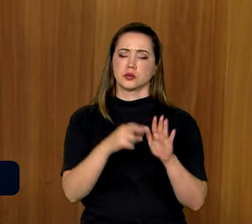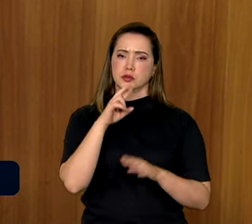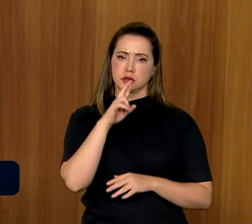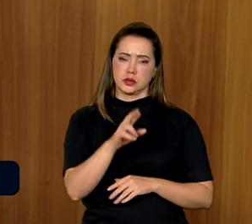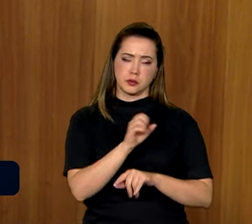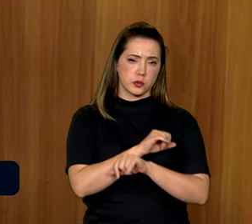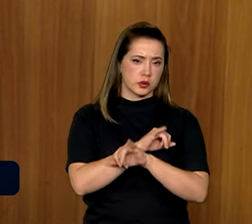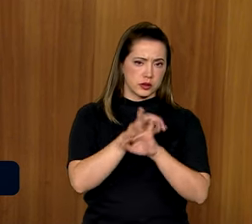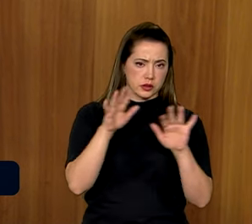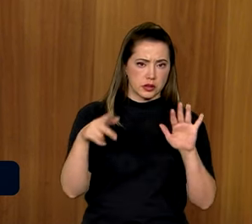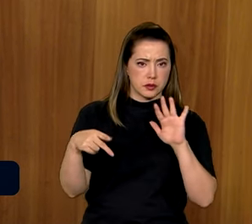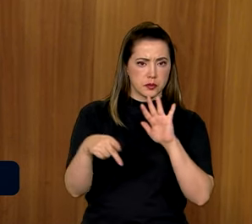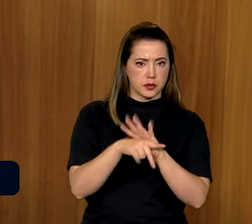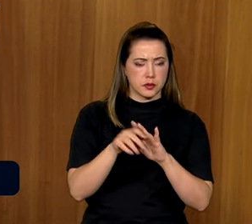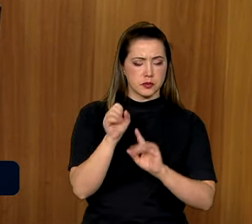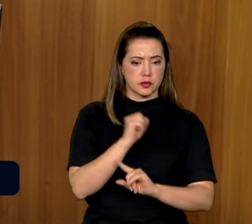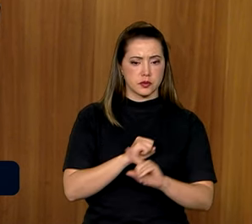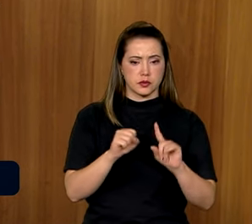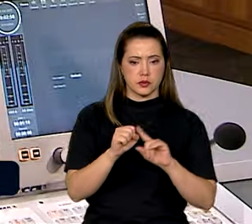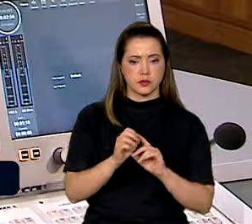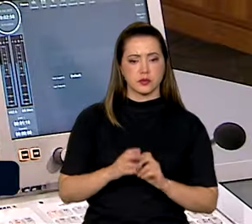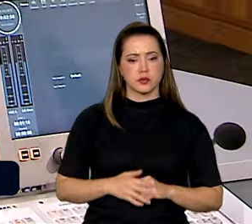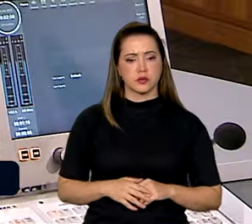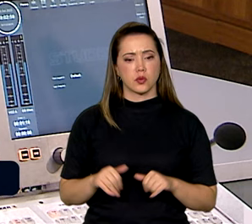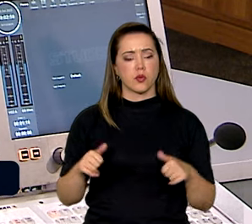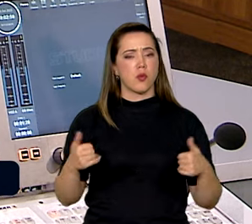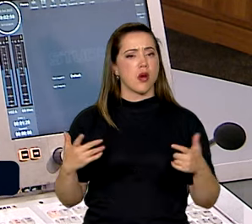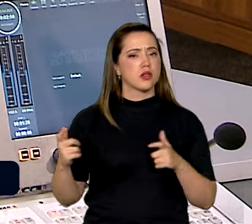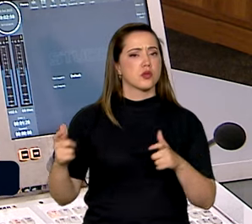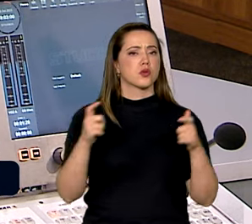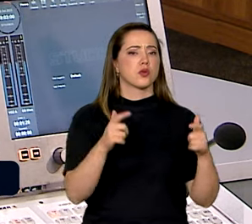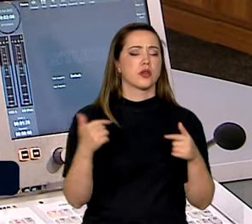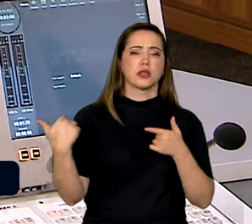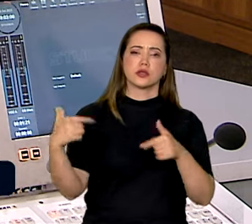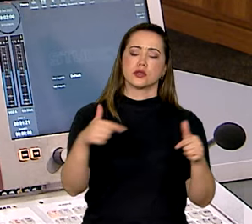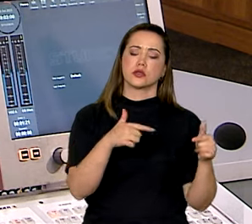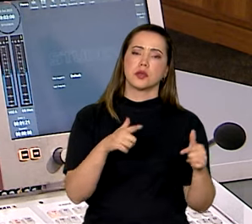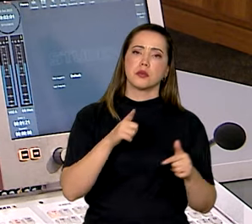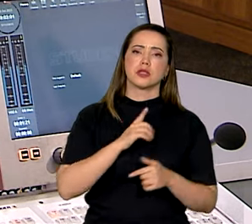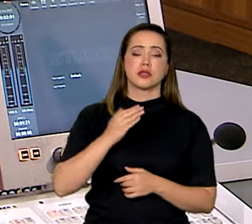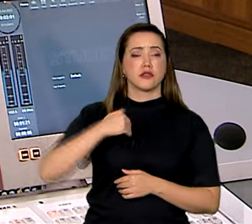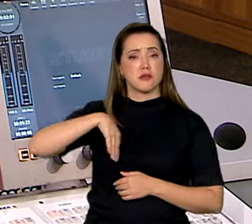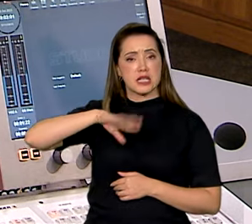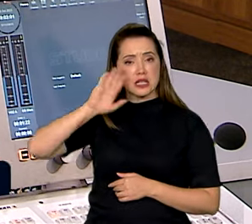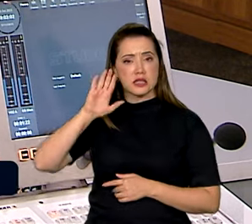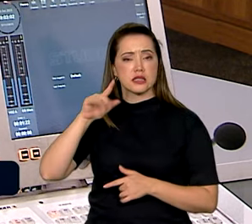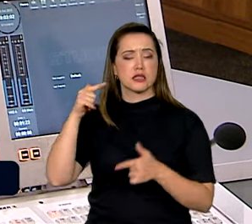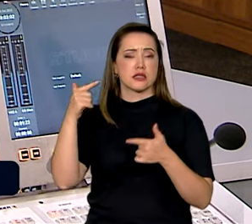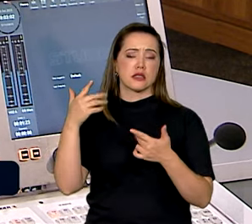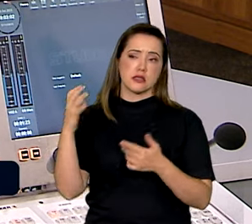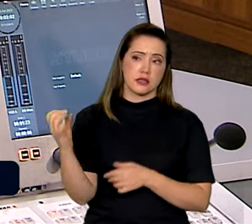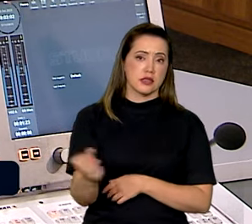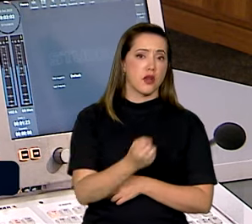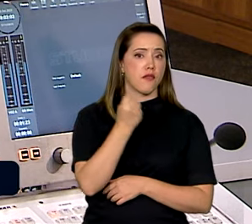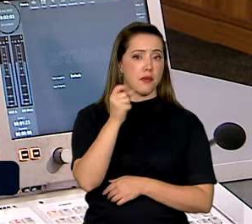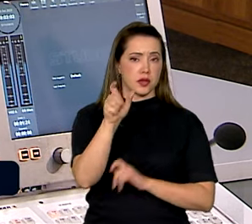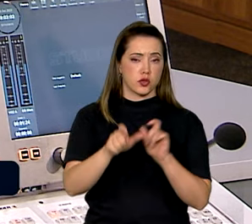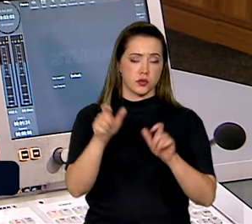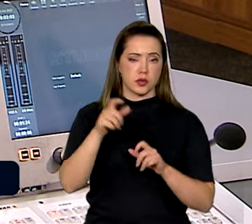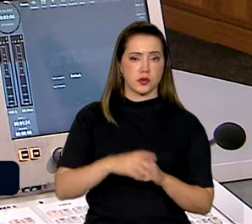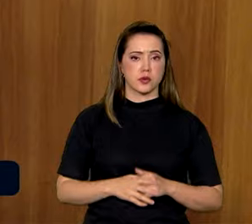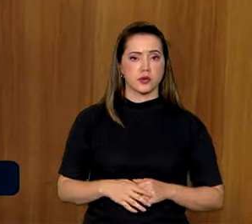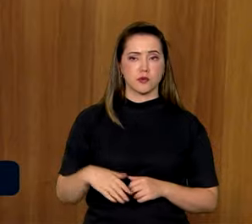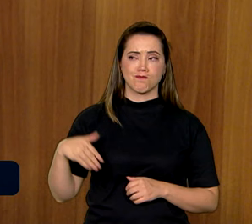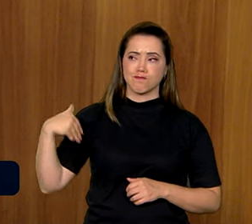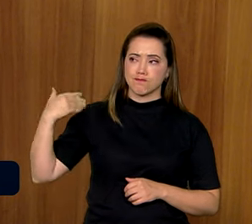muito claros e direitos para a sociedade. E quais são os locais e as atividades onde houve mais desse tipo de resgate? Ainda nos